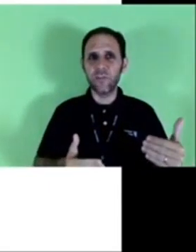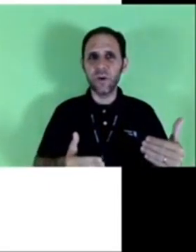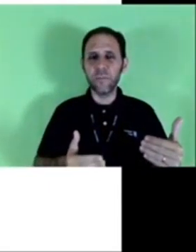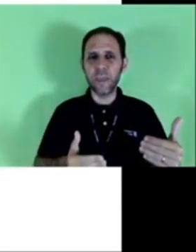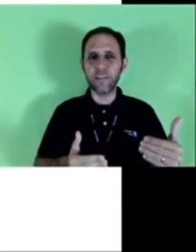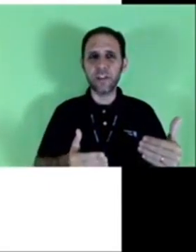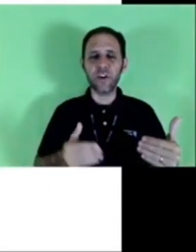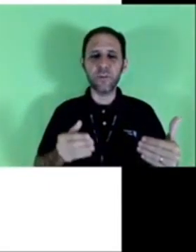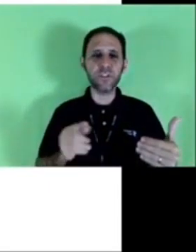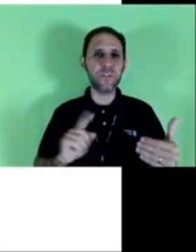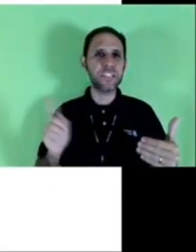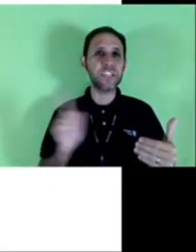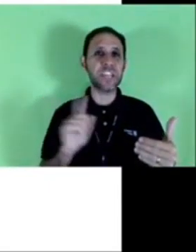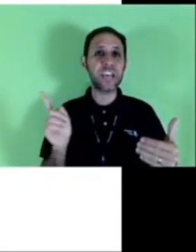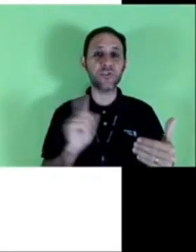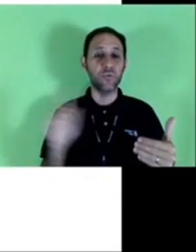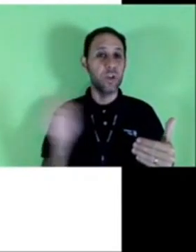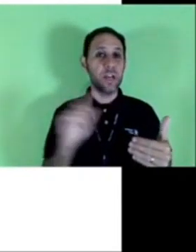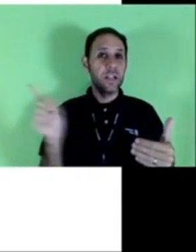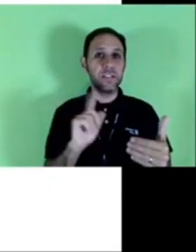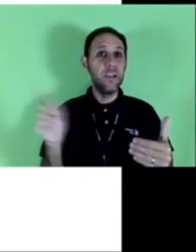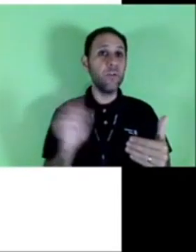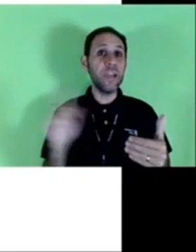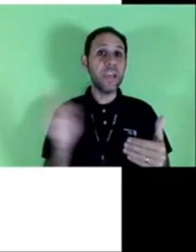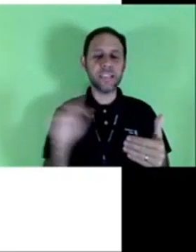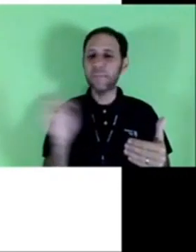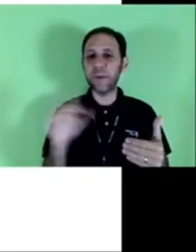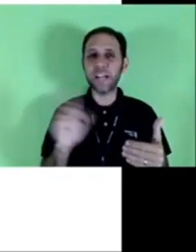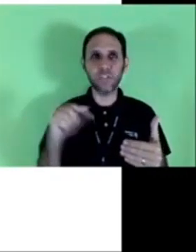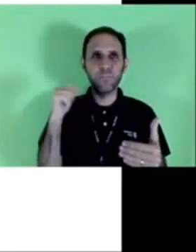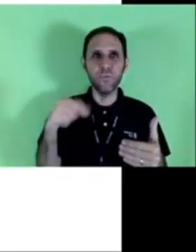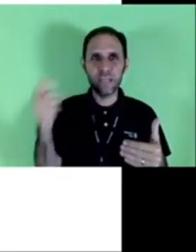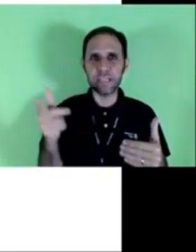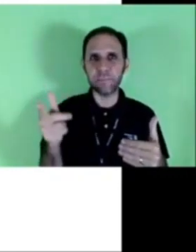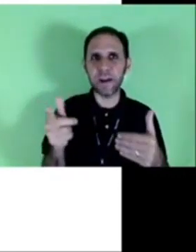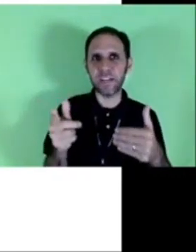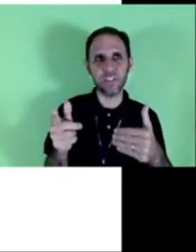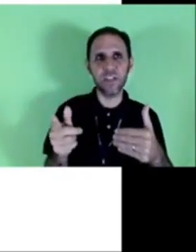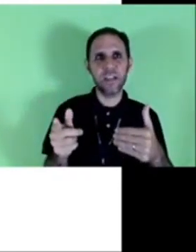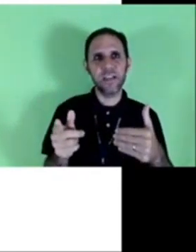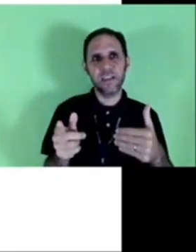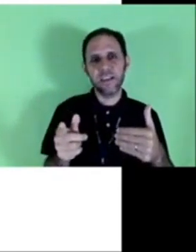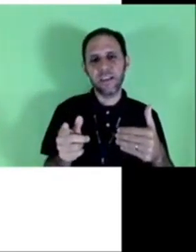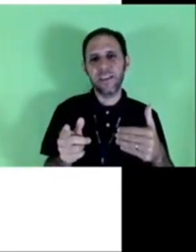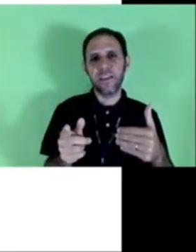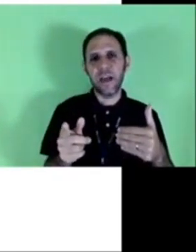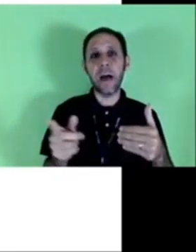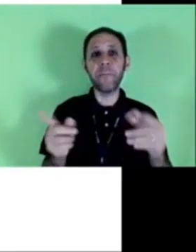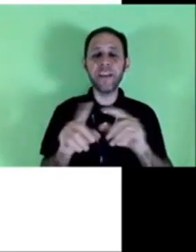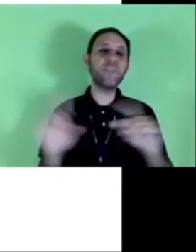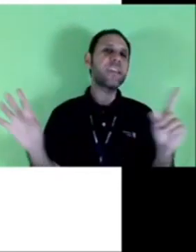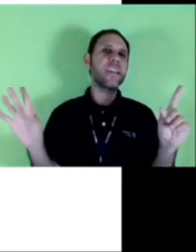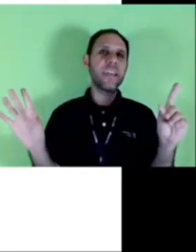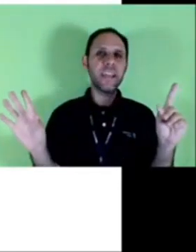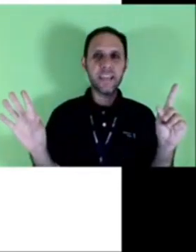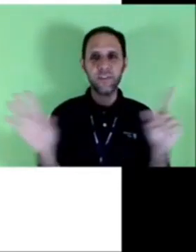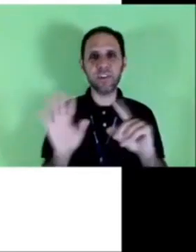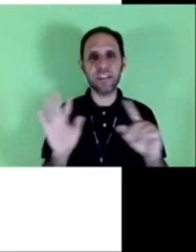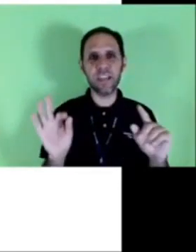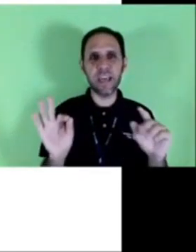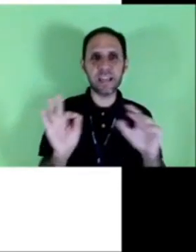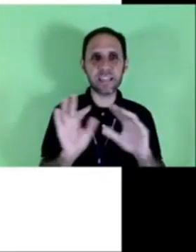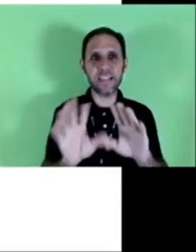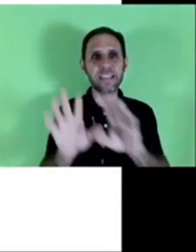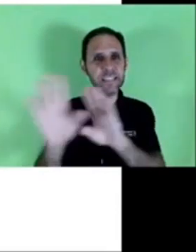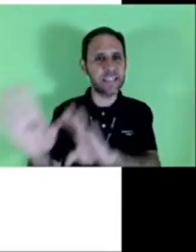e no momento ele começou a fazer gesto, não lê essa parte, pula essa parte. A mãe não queria nem ler,